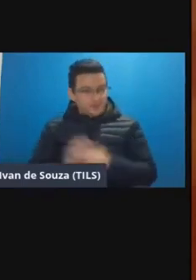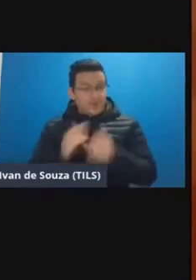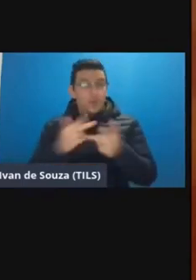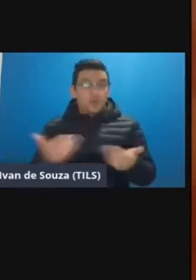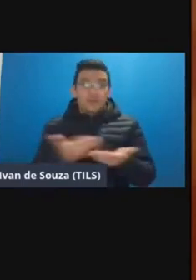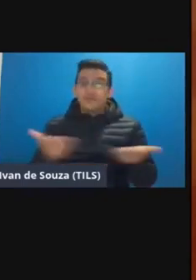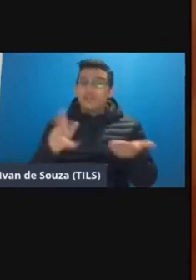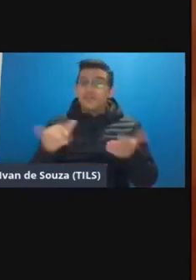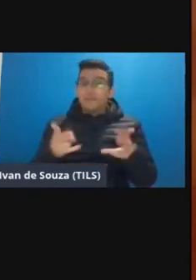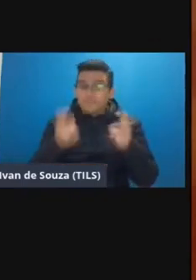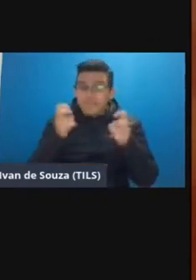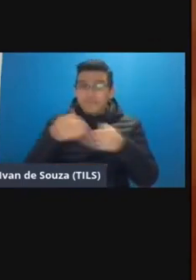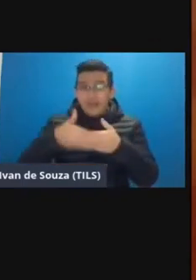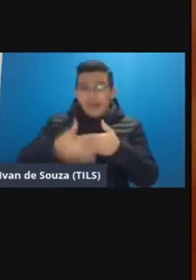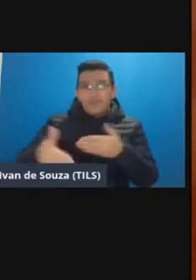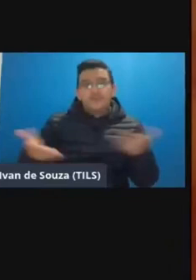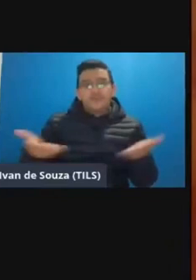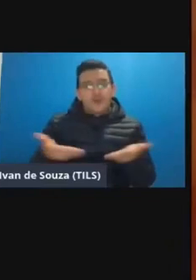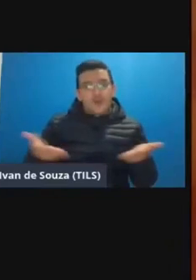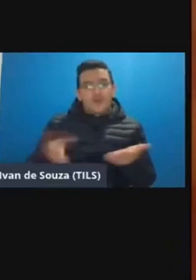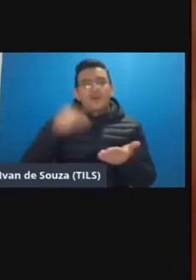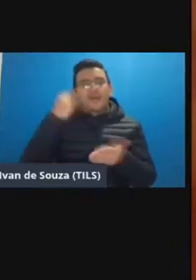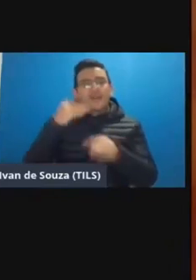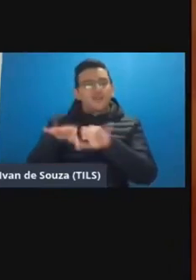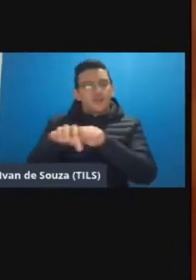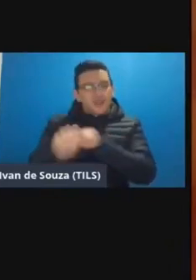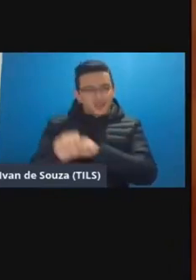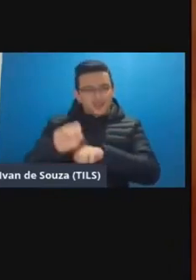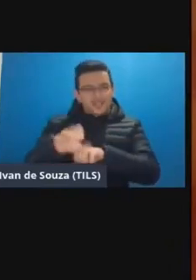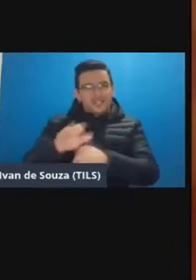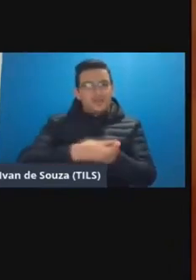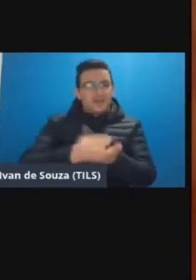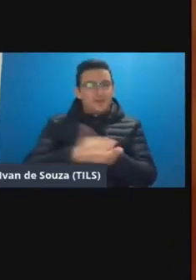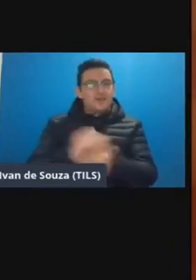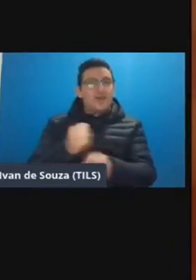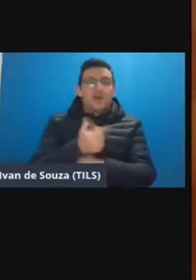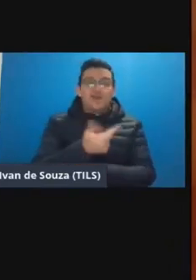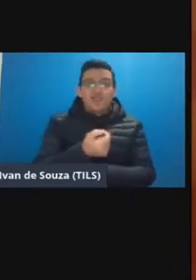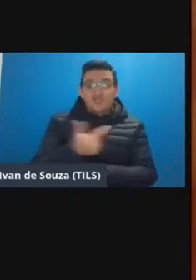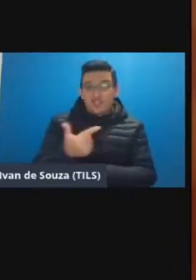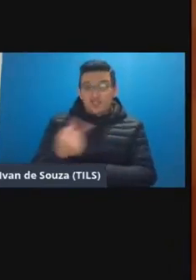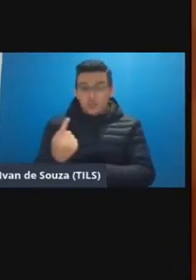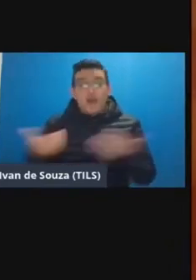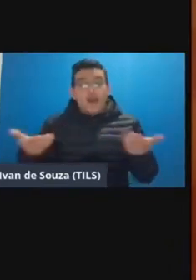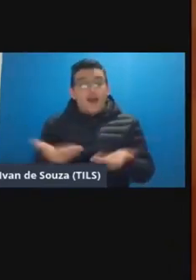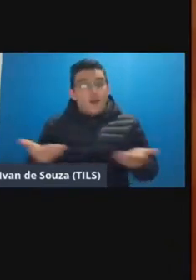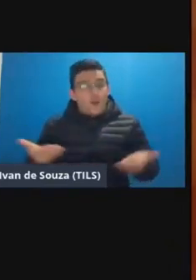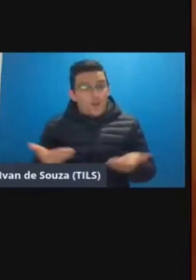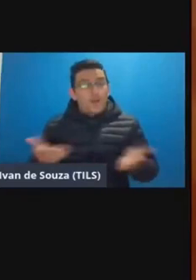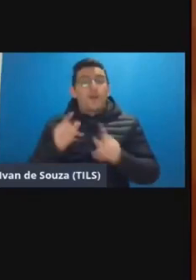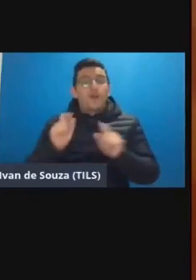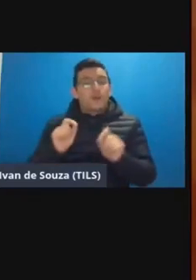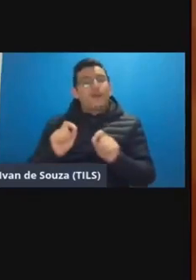que vocês vão perceber a partir de agora nas vivências formativas o ensino híbrido em 2021 é que agora ele deixa